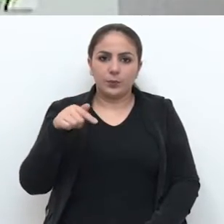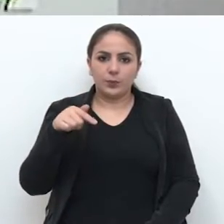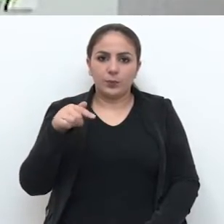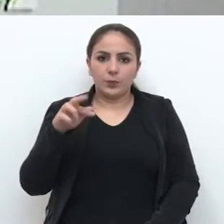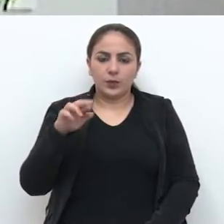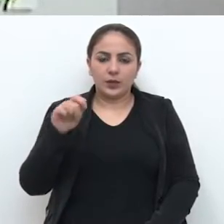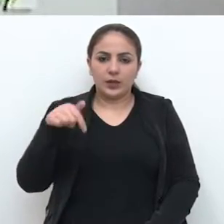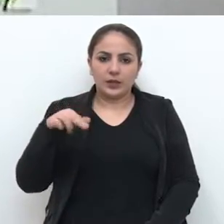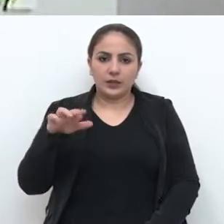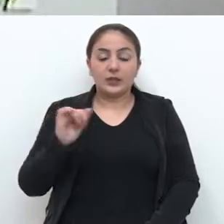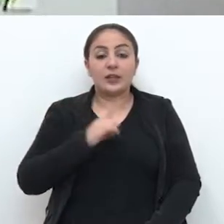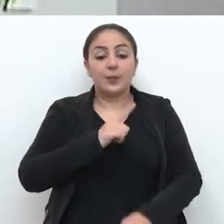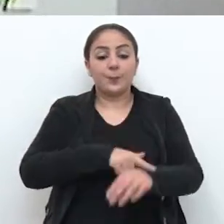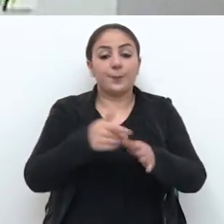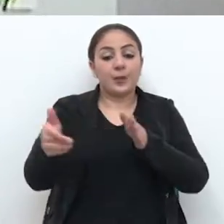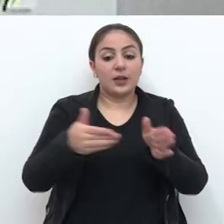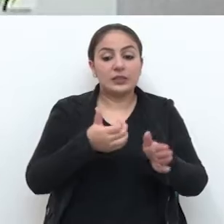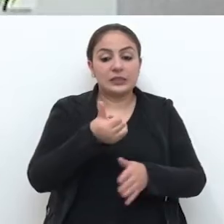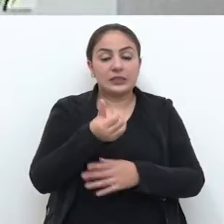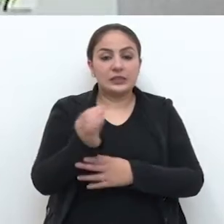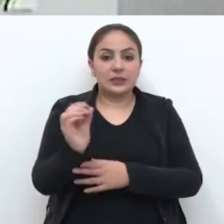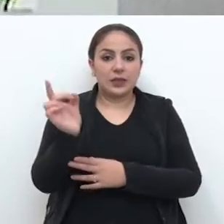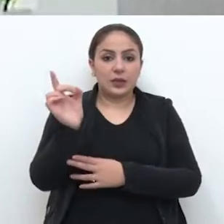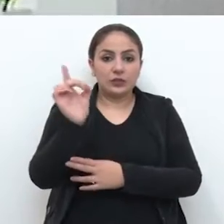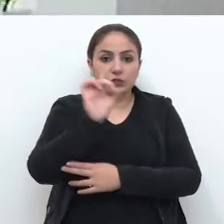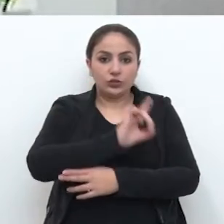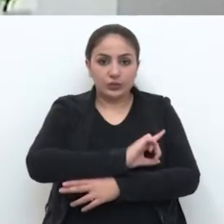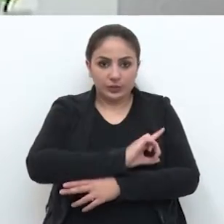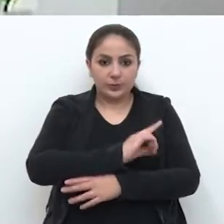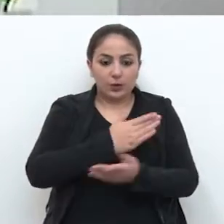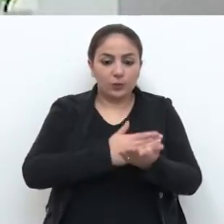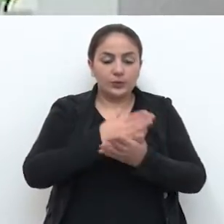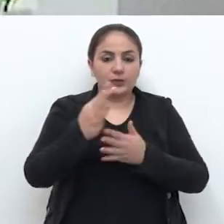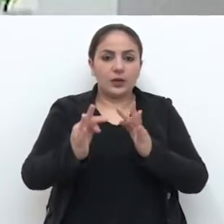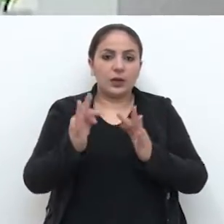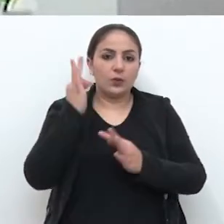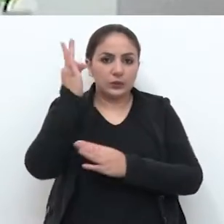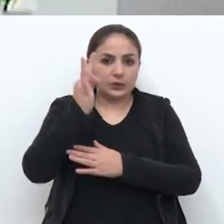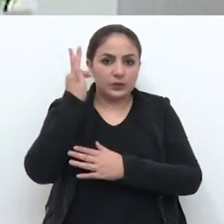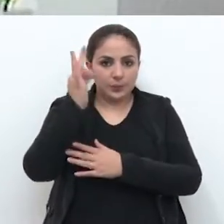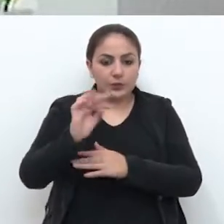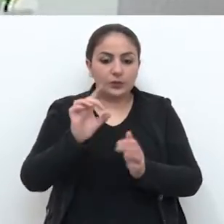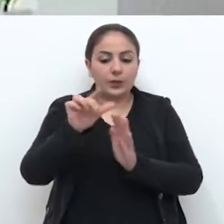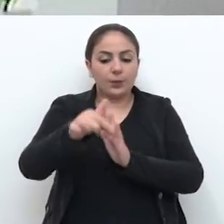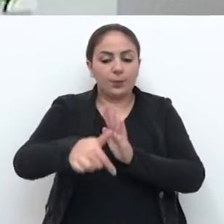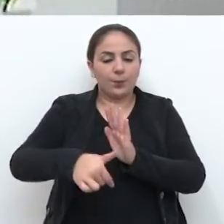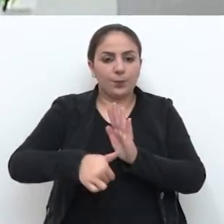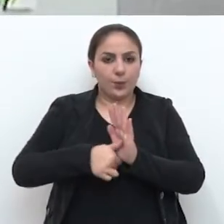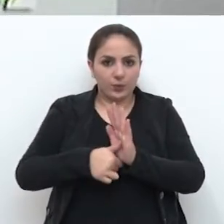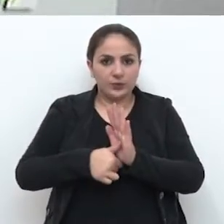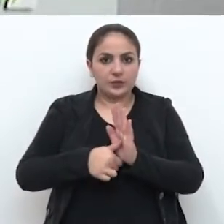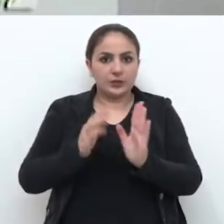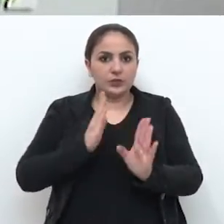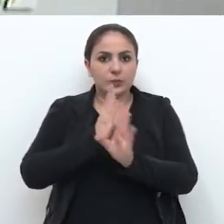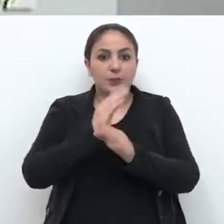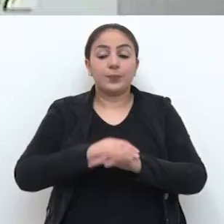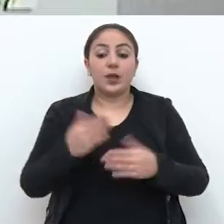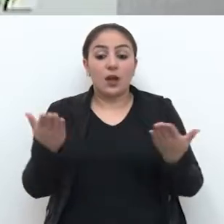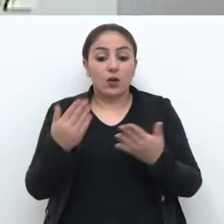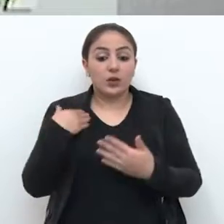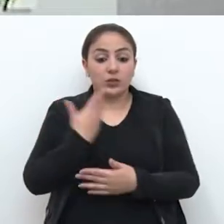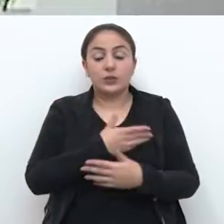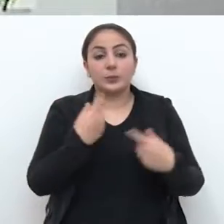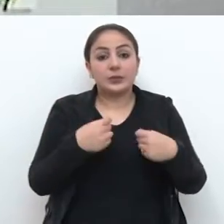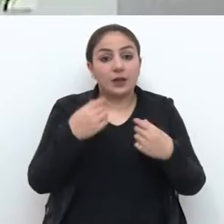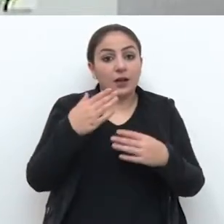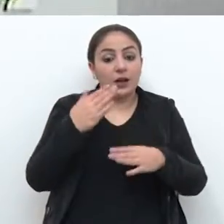até 60 dias para iniciar o tratamento após o diagnóstico. Temos que, então, agora avançar no